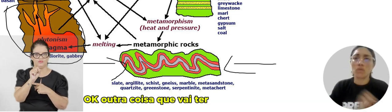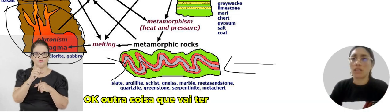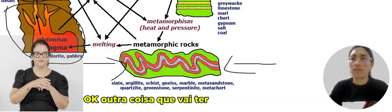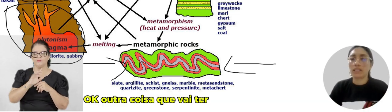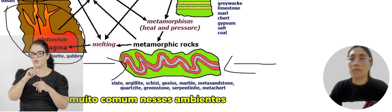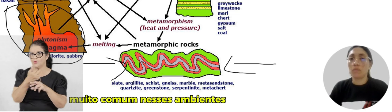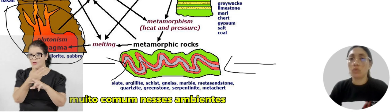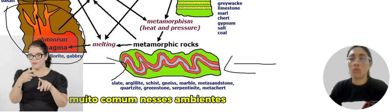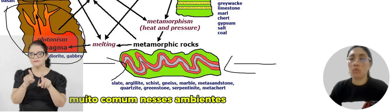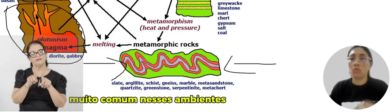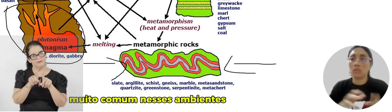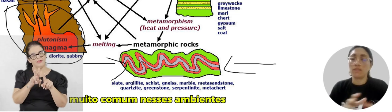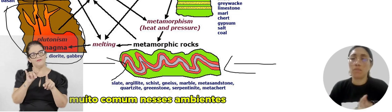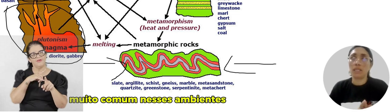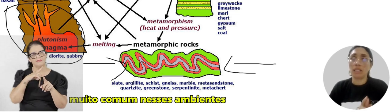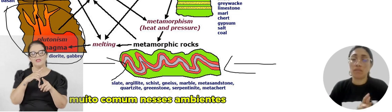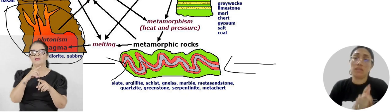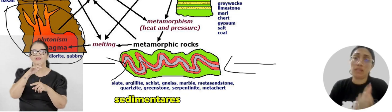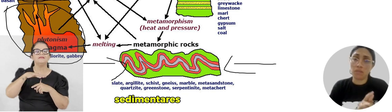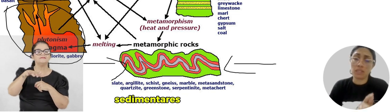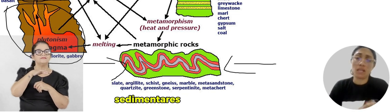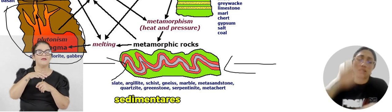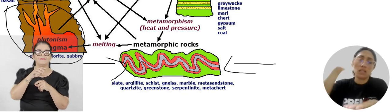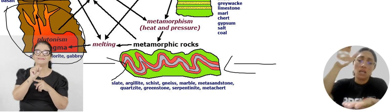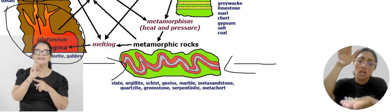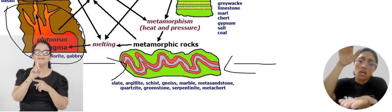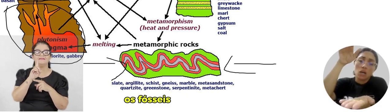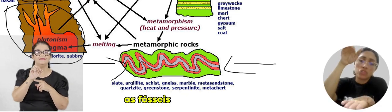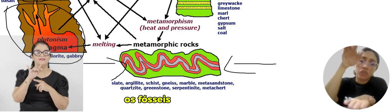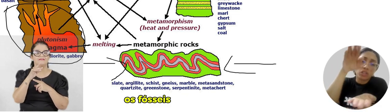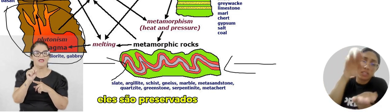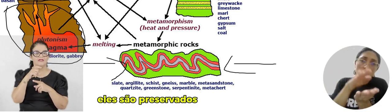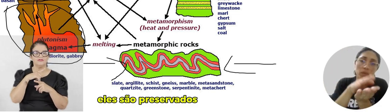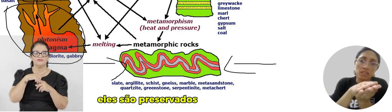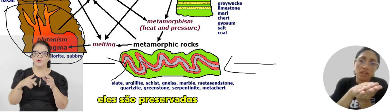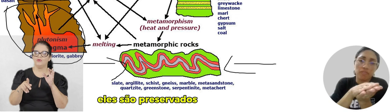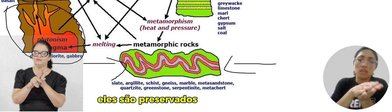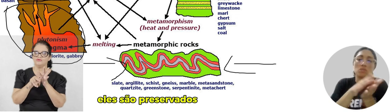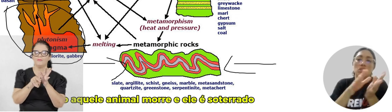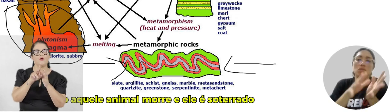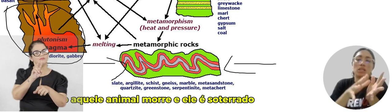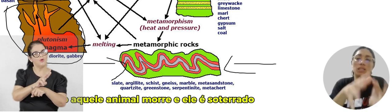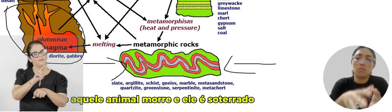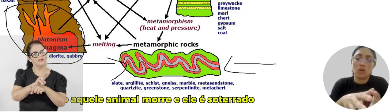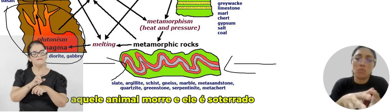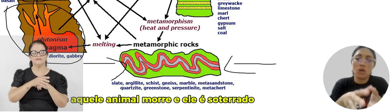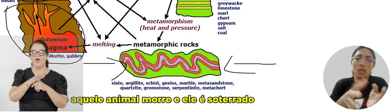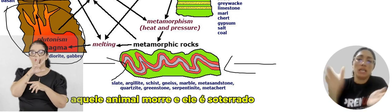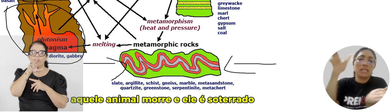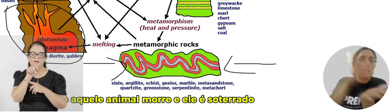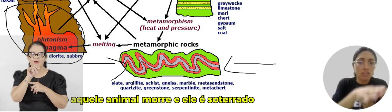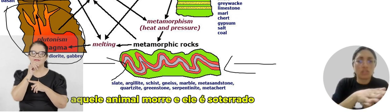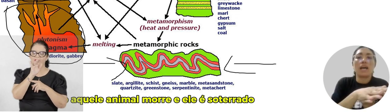Outra coisa que vai ter muito comum nesses ambientes sedimentares, os fósseis são preservados. Então, aquele animal